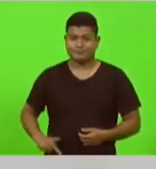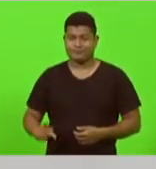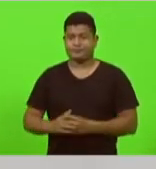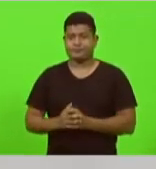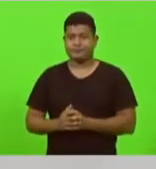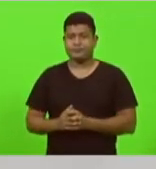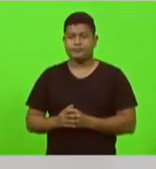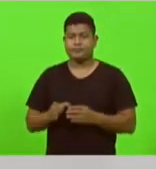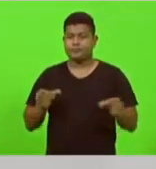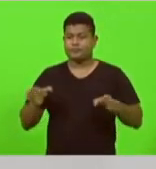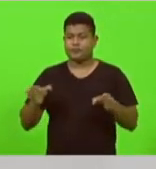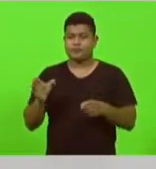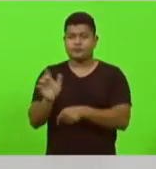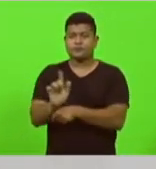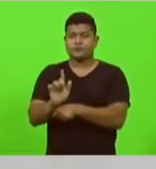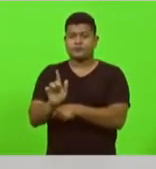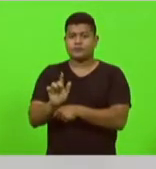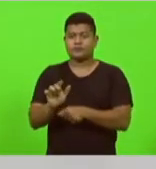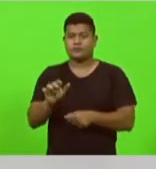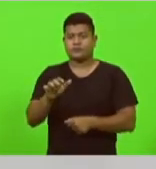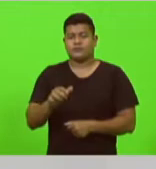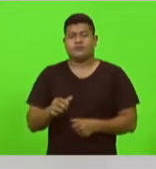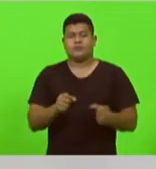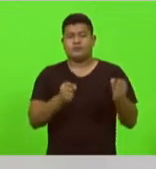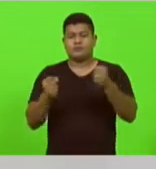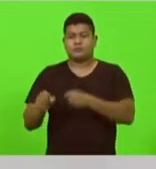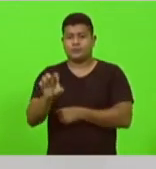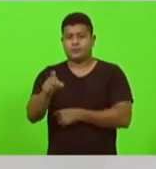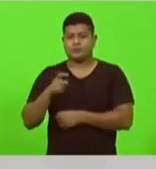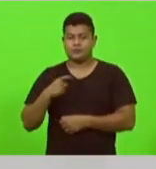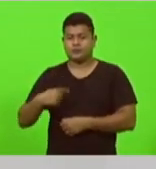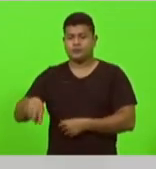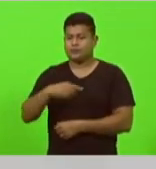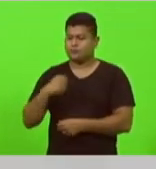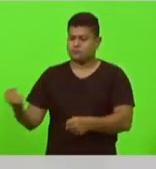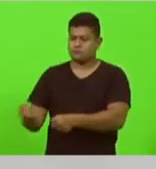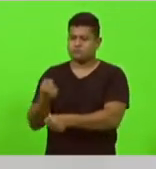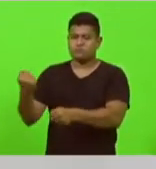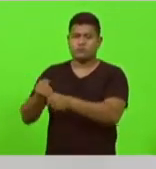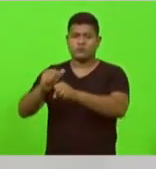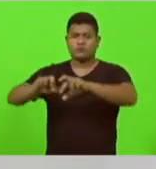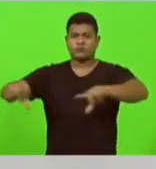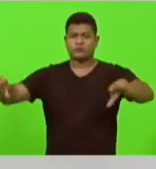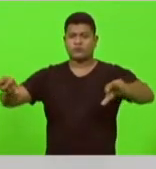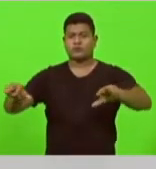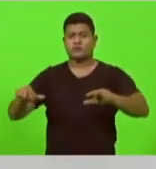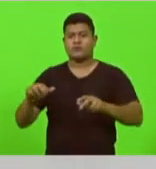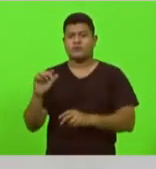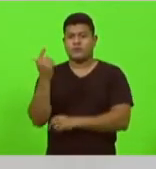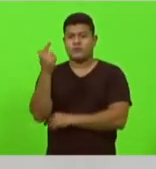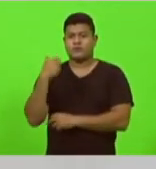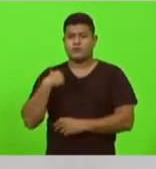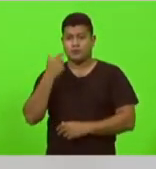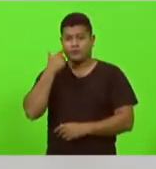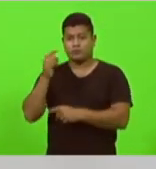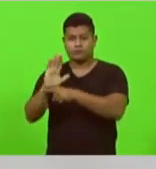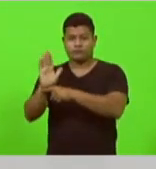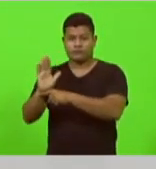Executivo, construímos importantes obras para Gaspar e região, conforme mostra o vídeo a seguir.